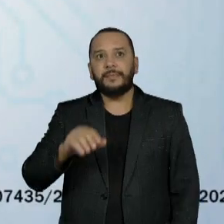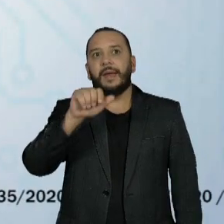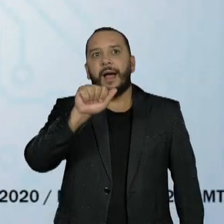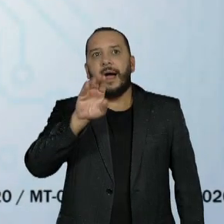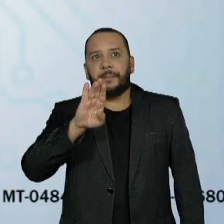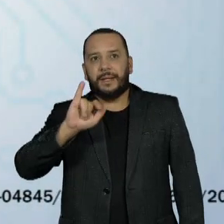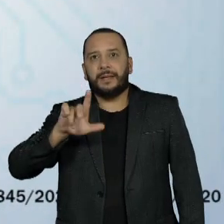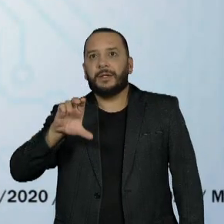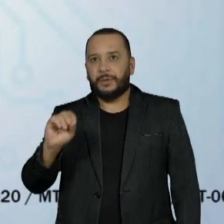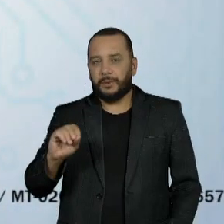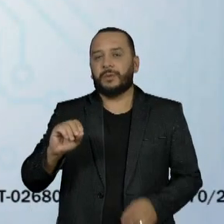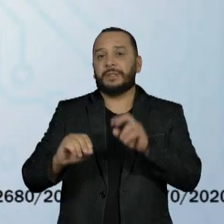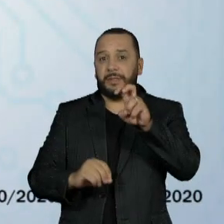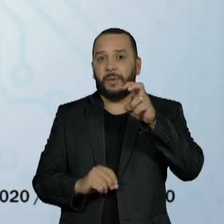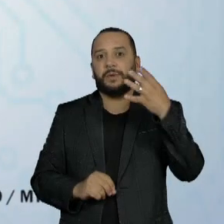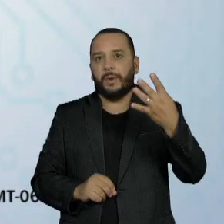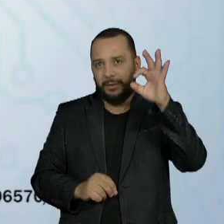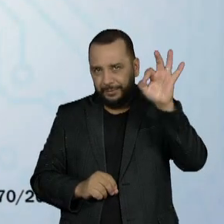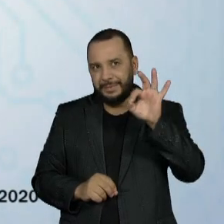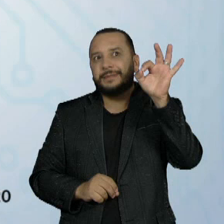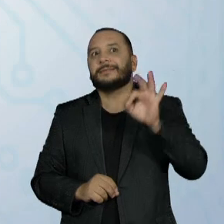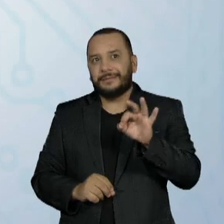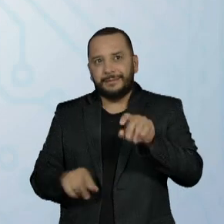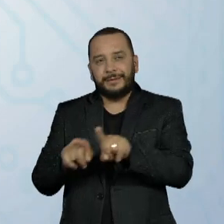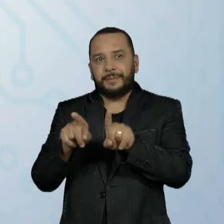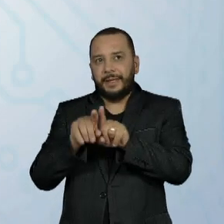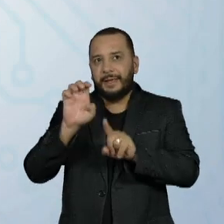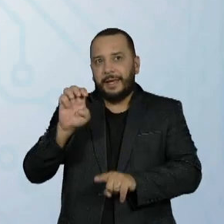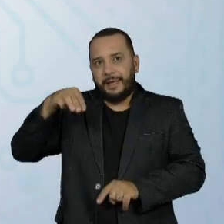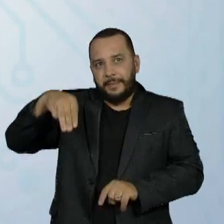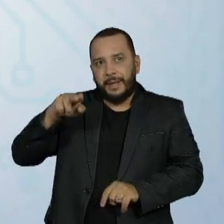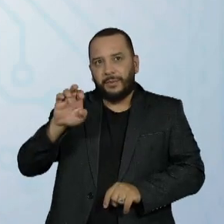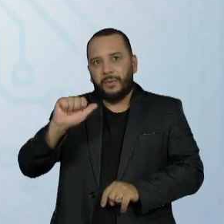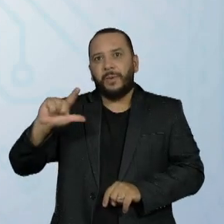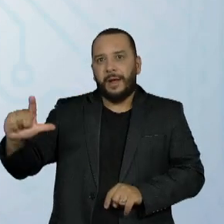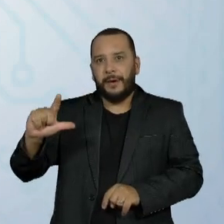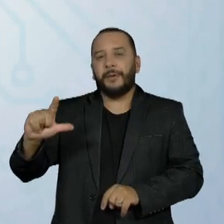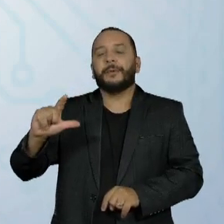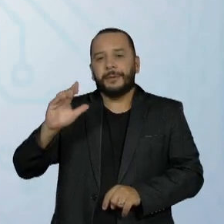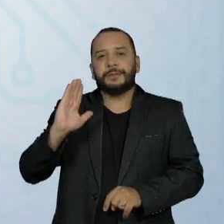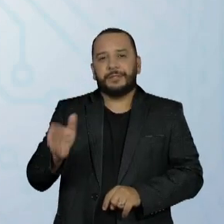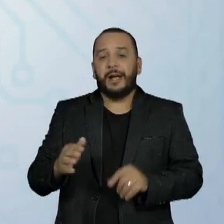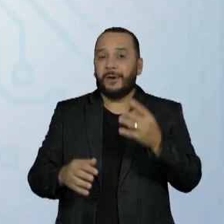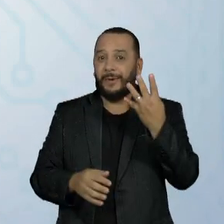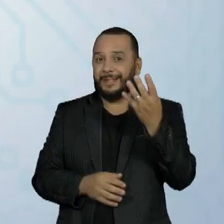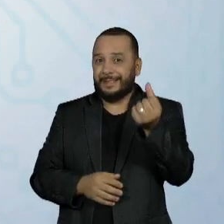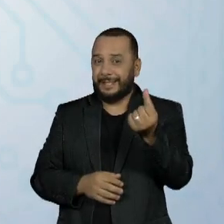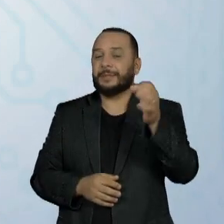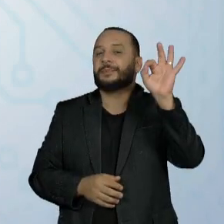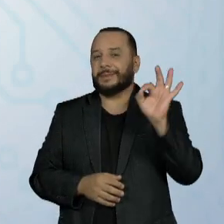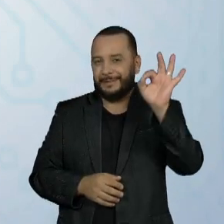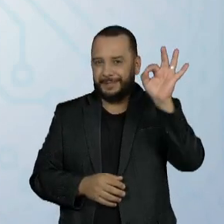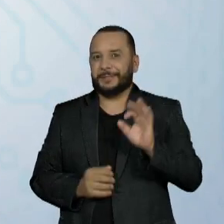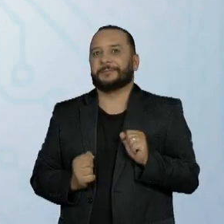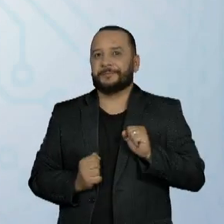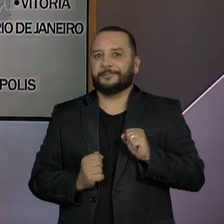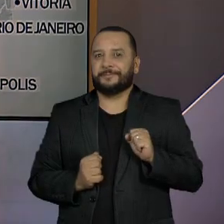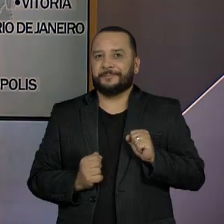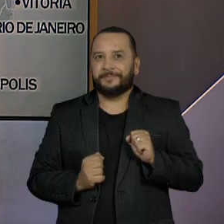Podemos lidera com 54% dos votos. Emanuel Pinheiro, do MDB, vem a seguir com 46%.